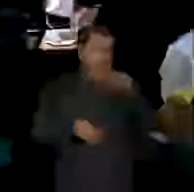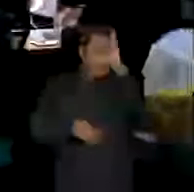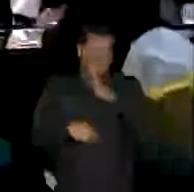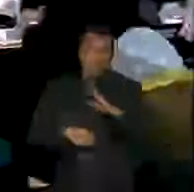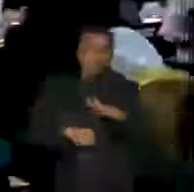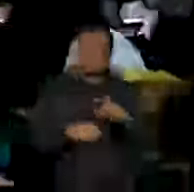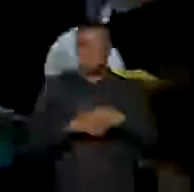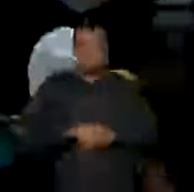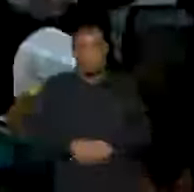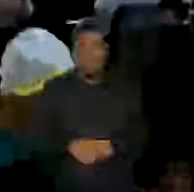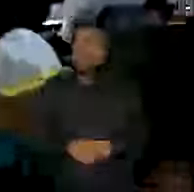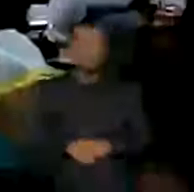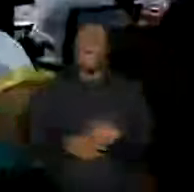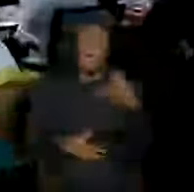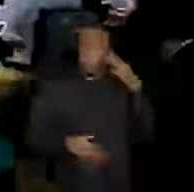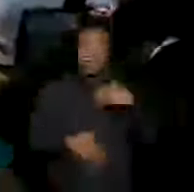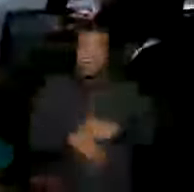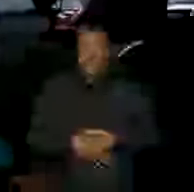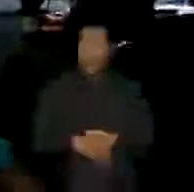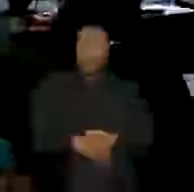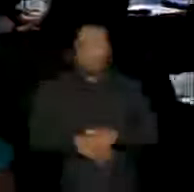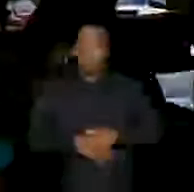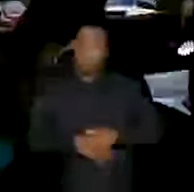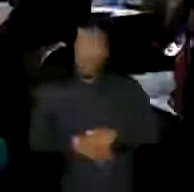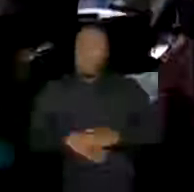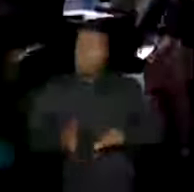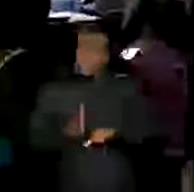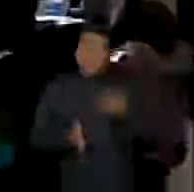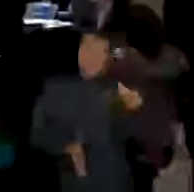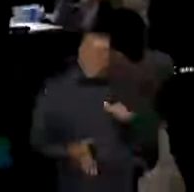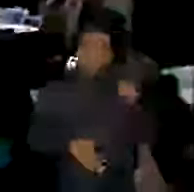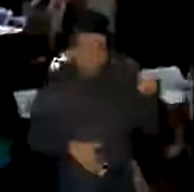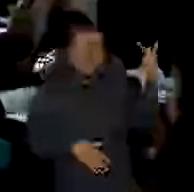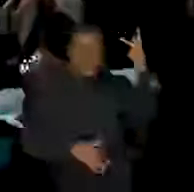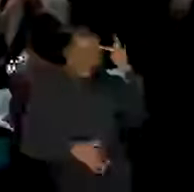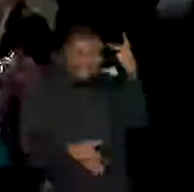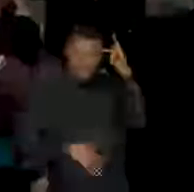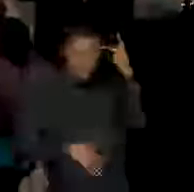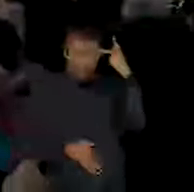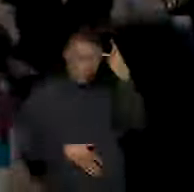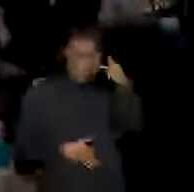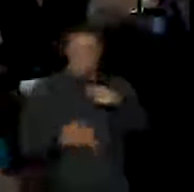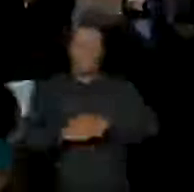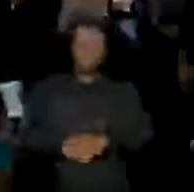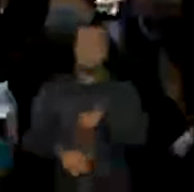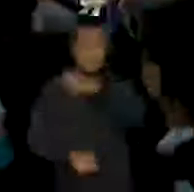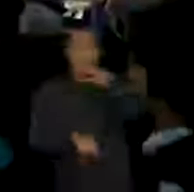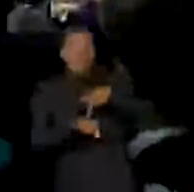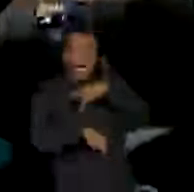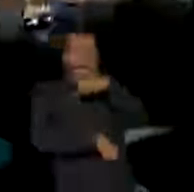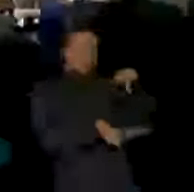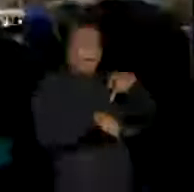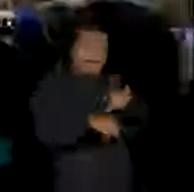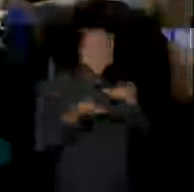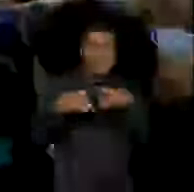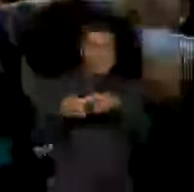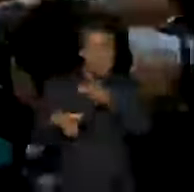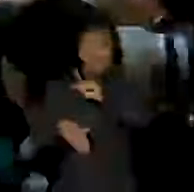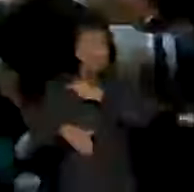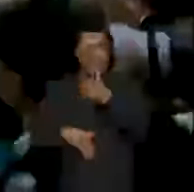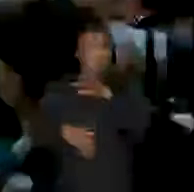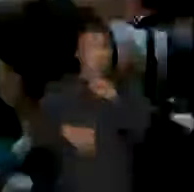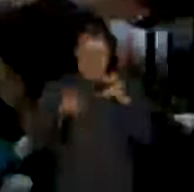receber o primeiro encontro de autoridades econômicas e financeiras dos países integrantes do grupo.